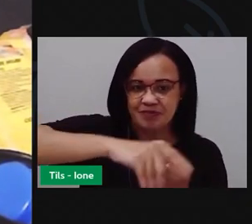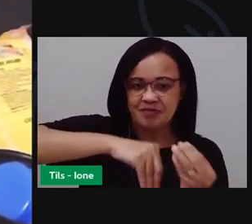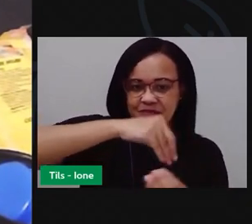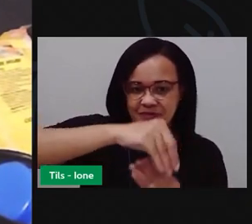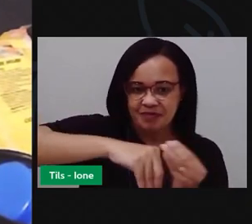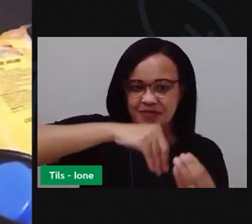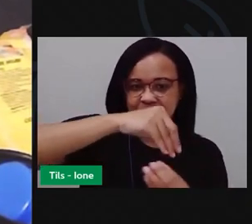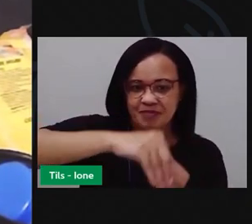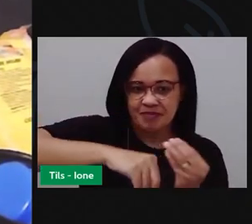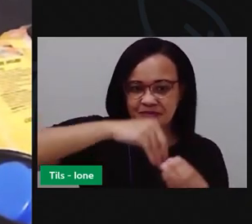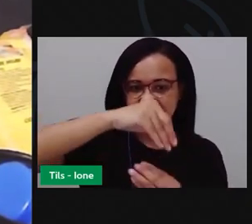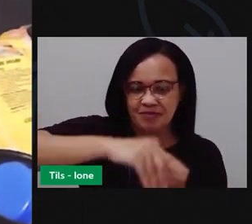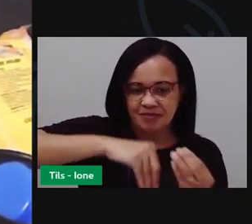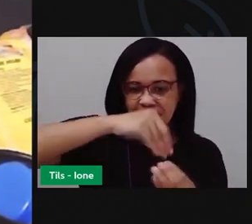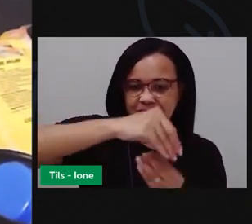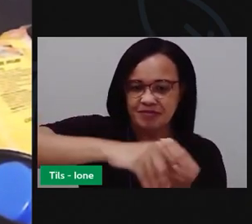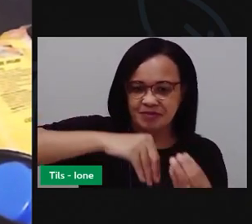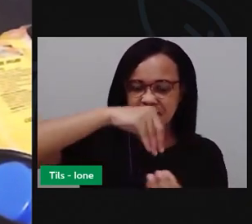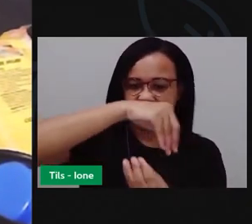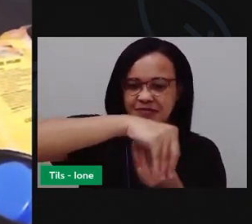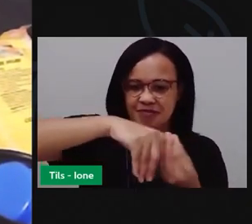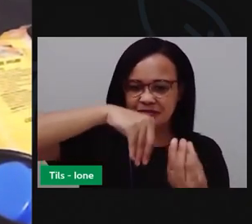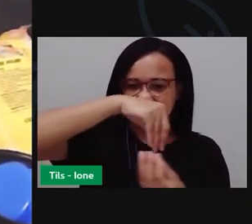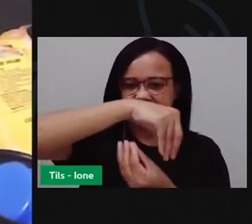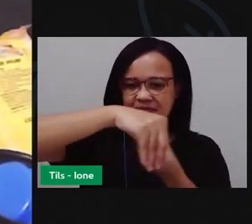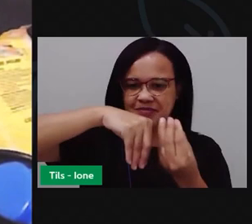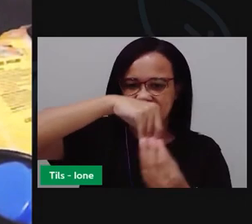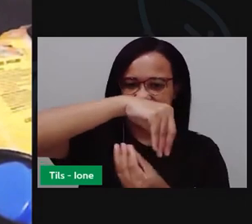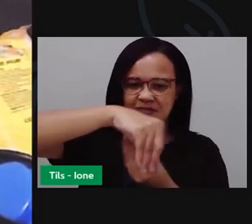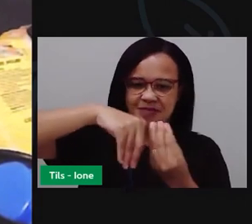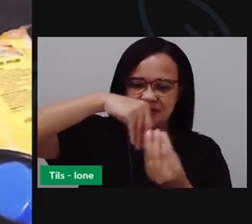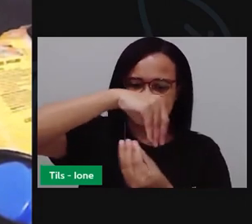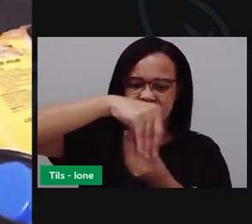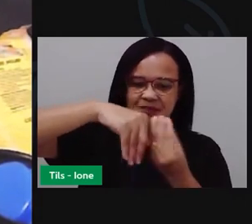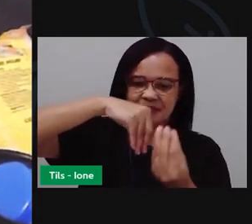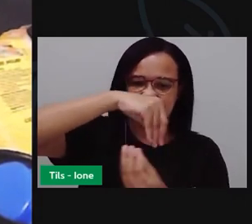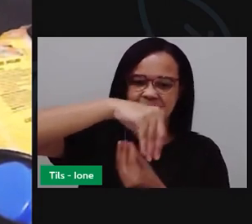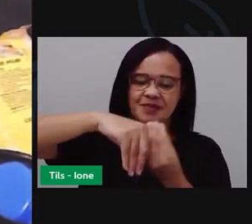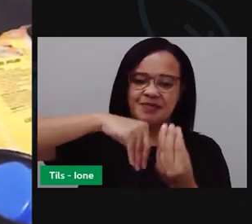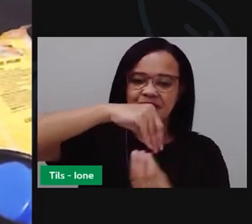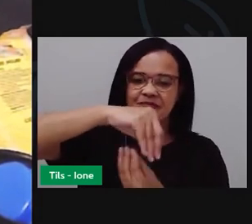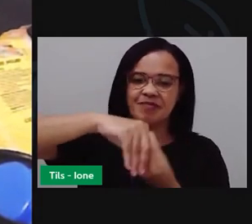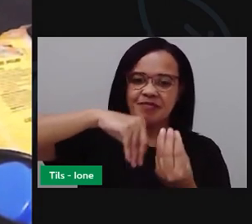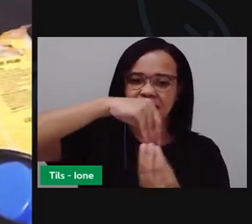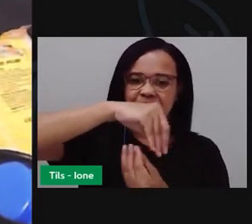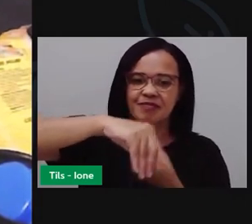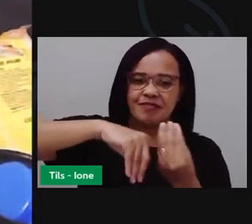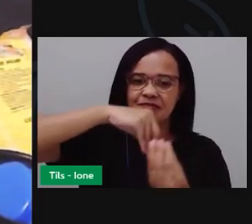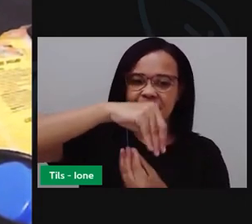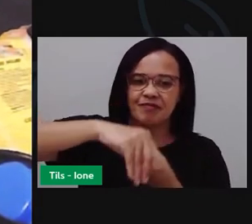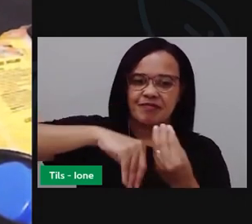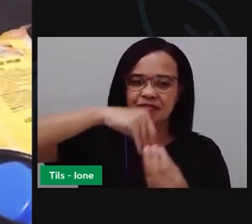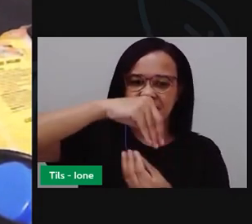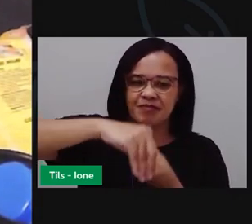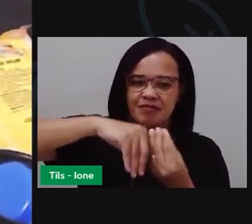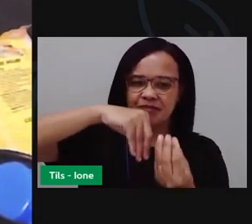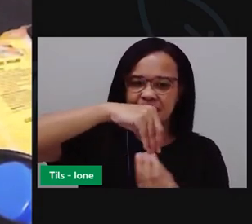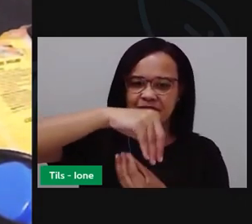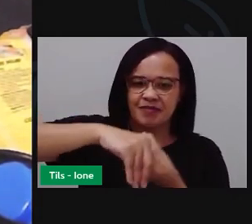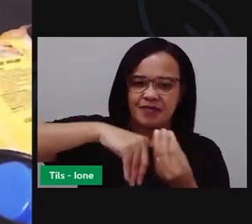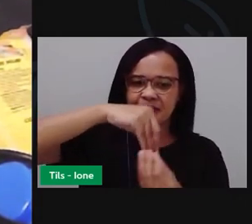vou misturando, misturando e depois que tiver todo